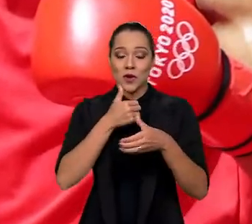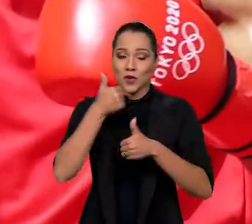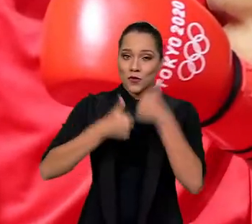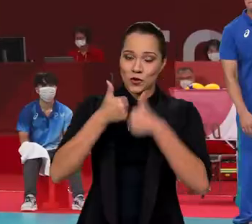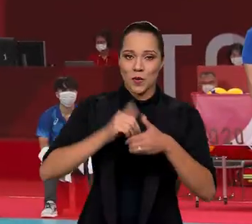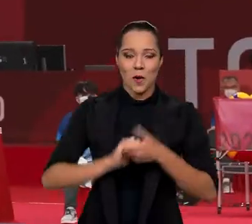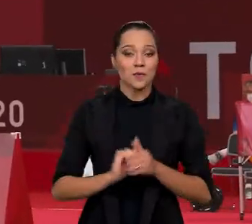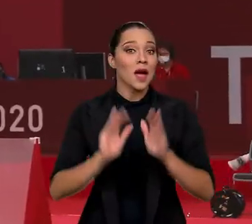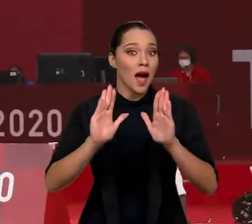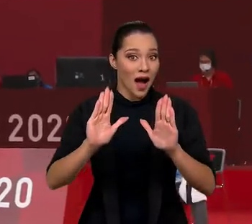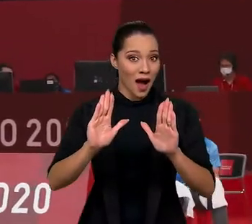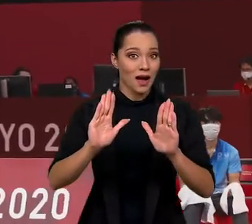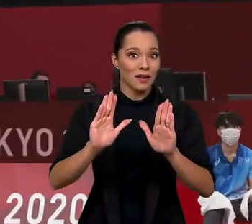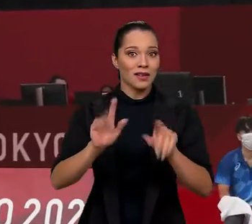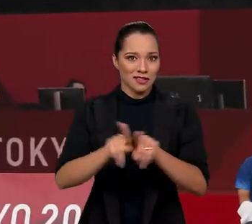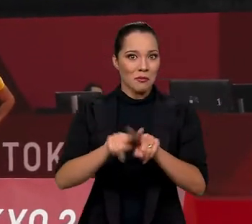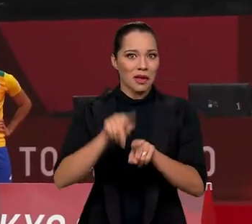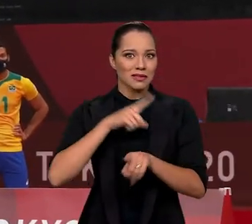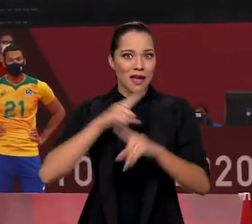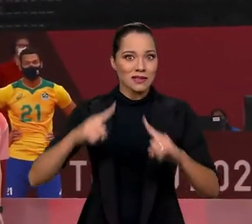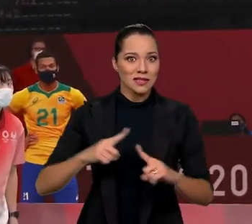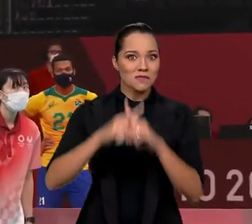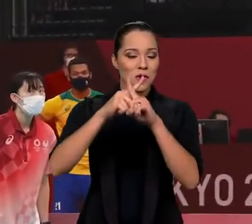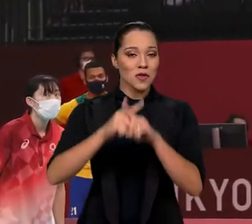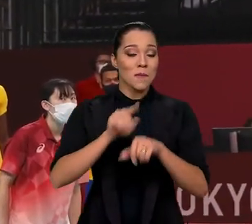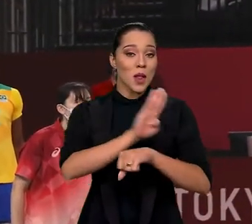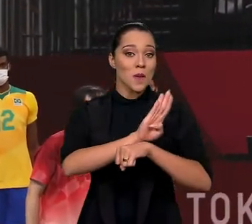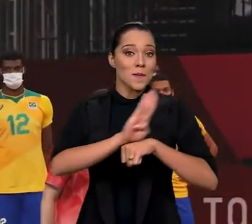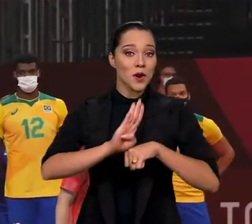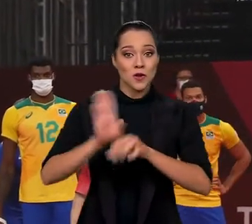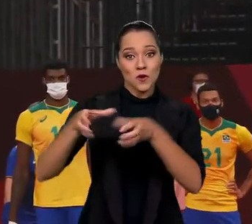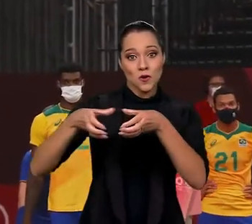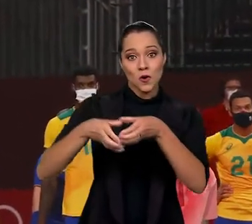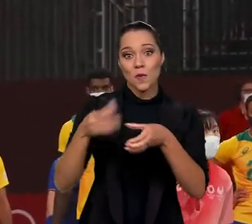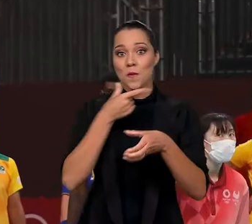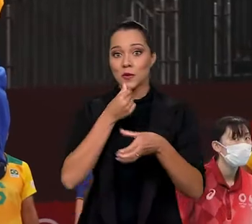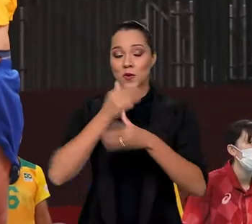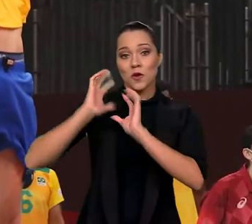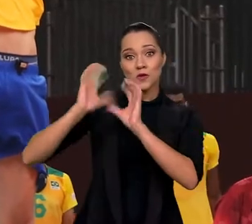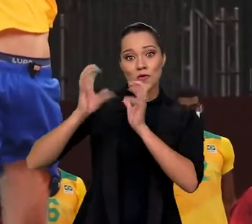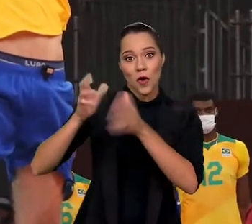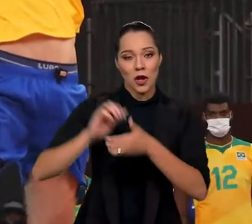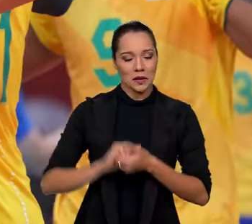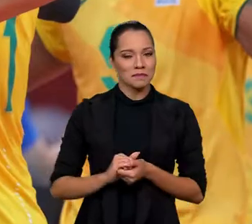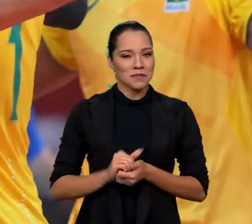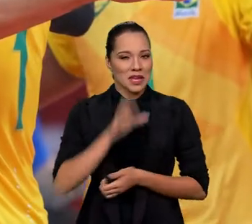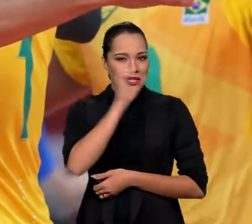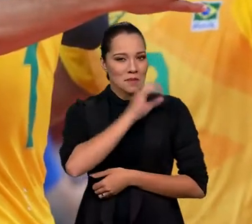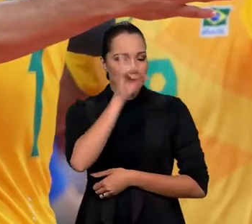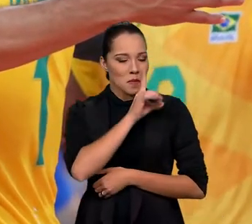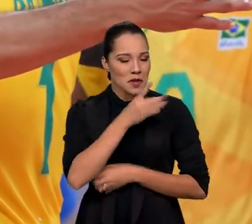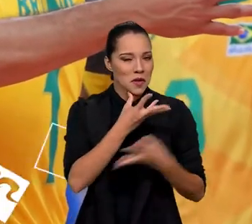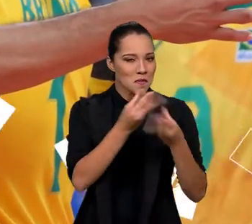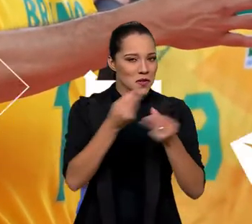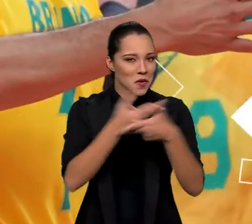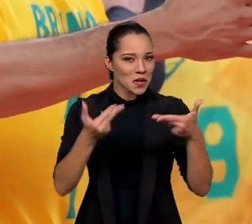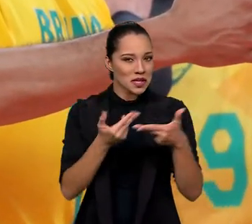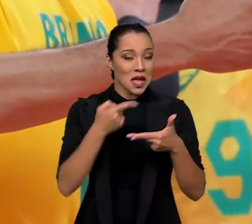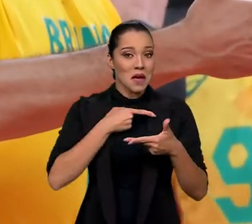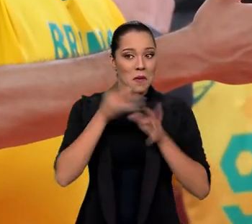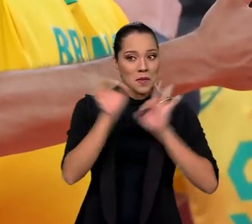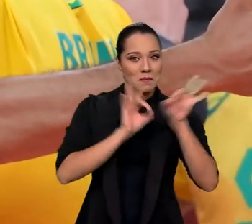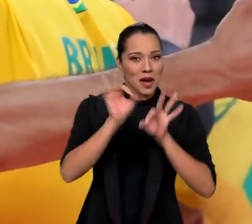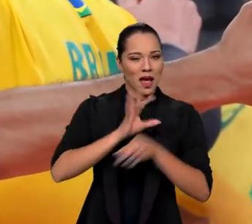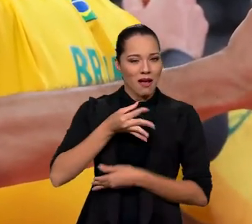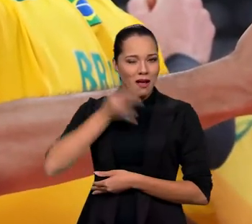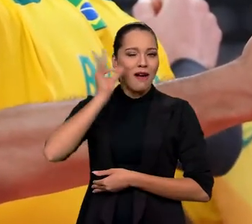no futebol. Ah, e tem também a disputa pelo bronze da seleção masculina de vôlei, Fim de semana agitada, hein? É bom